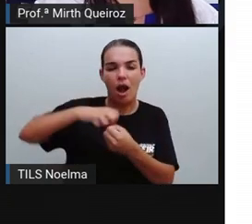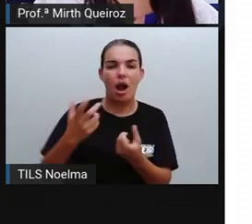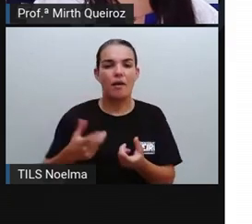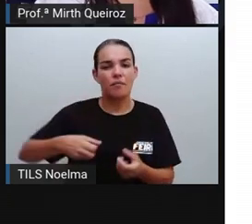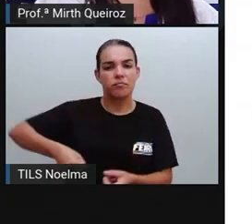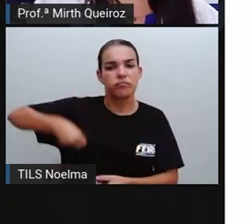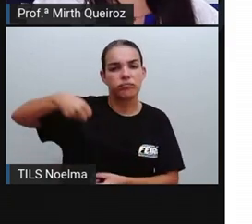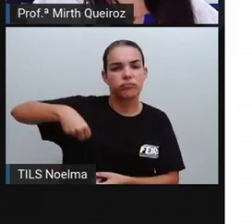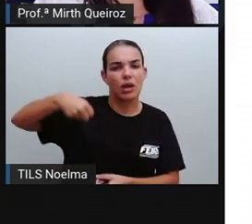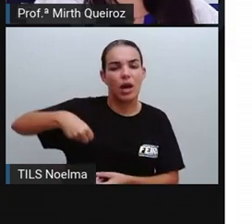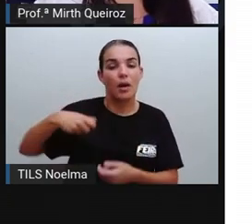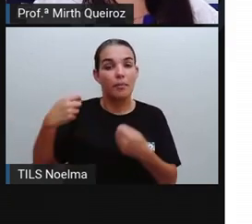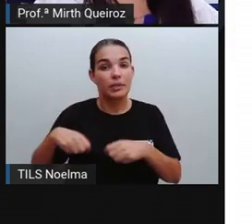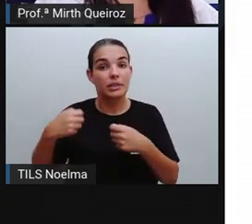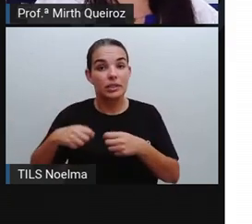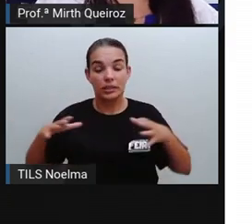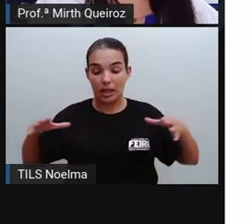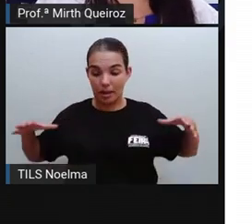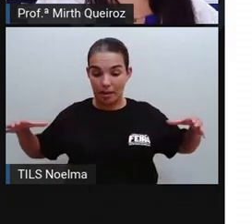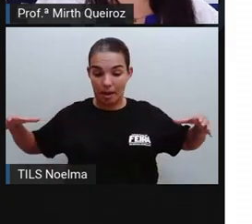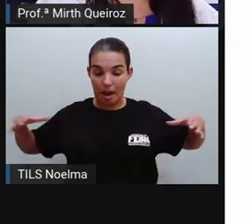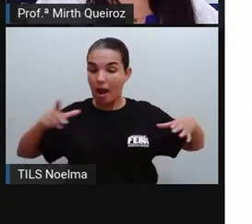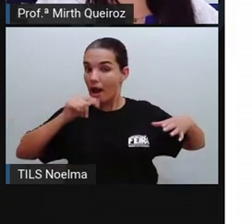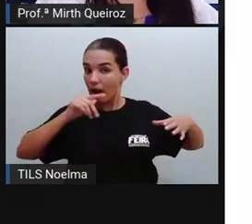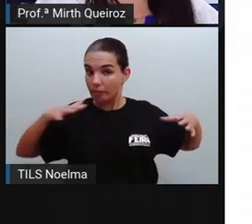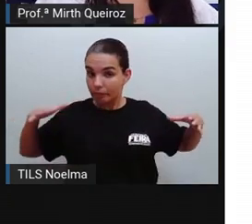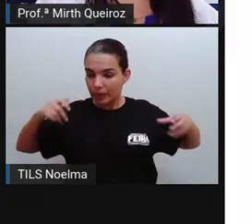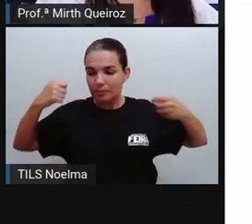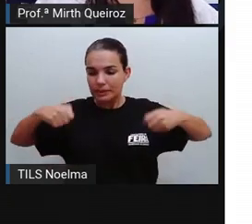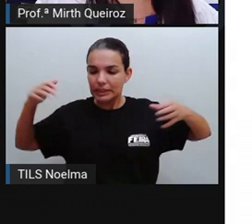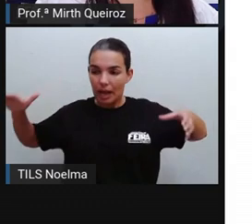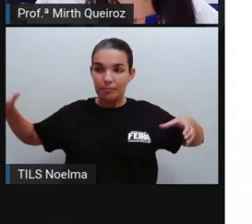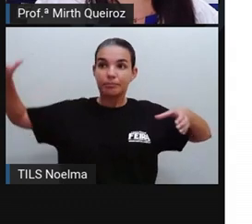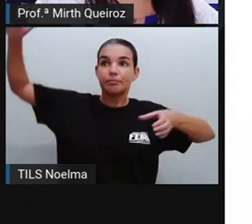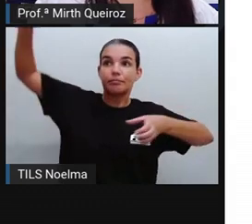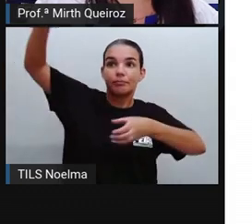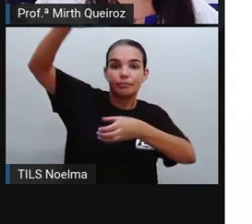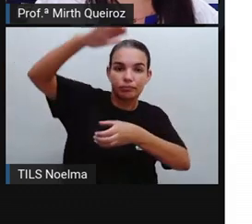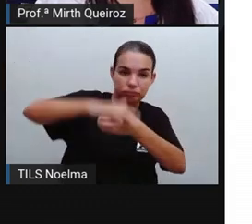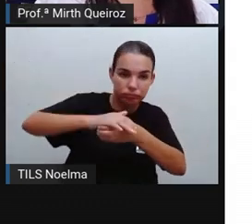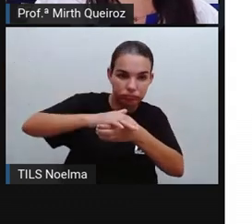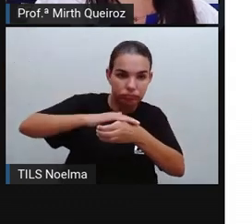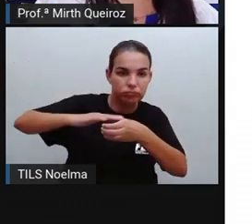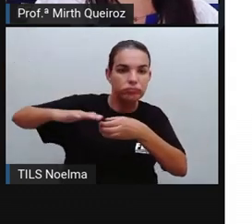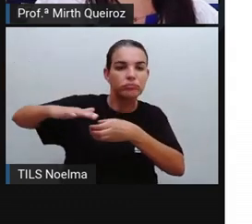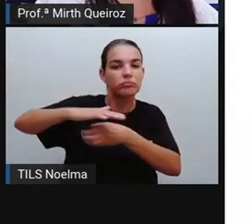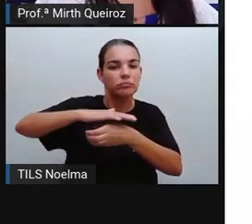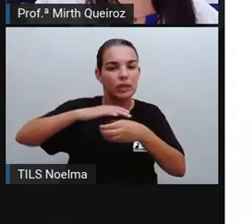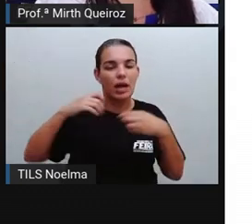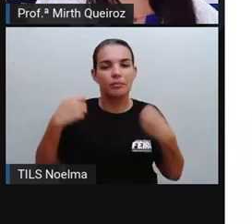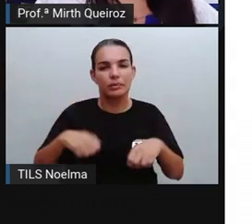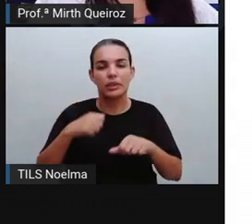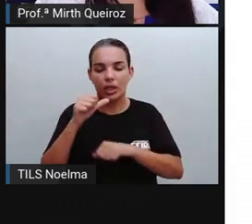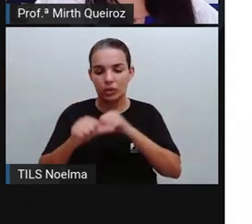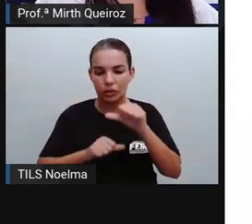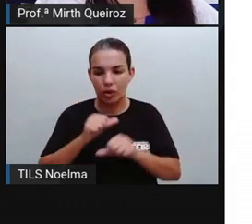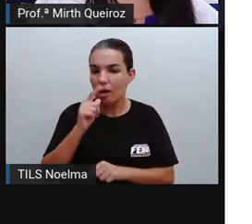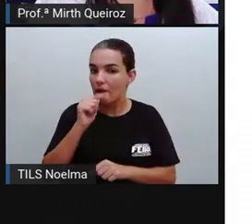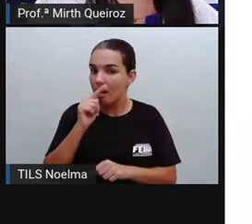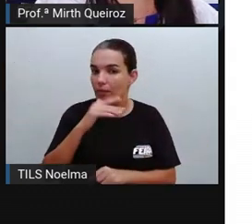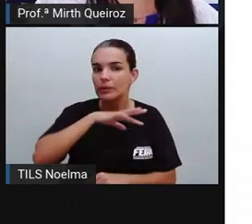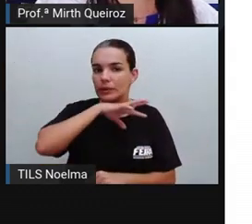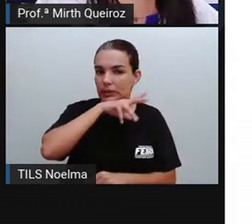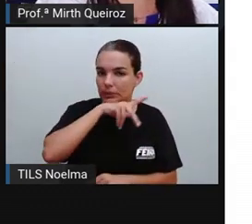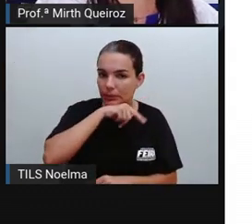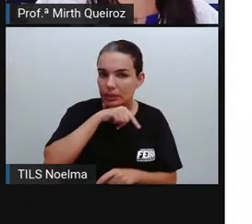Tampe os tóneis e depósitos de água, né? Como as caixas d'água e troque diariamente a água dos bebedouros e dos animais.